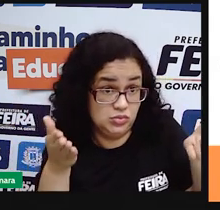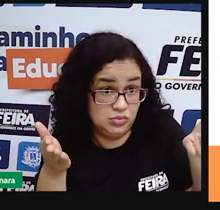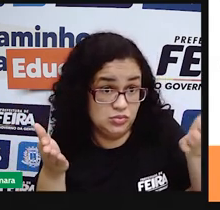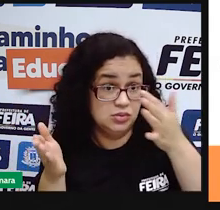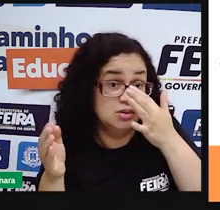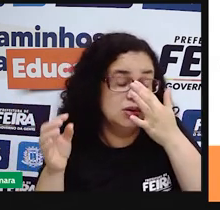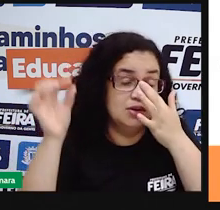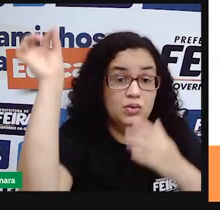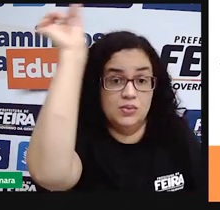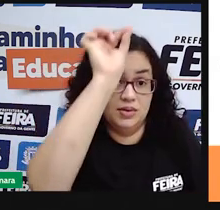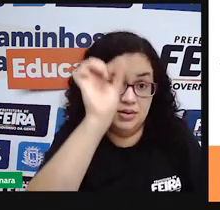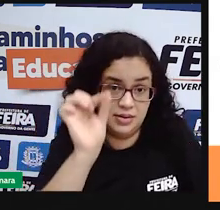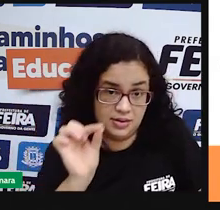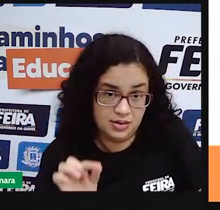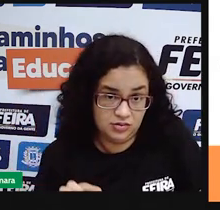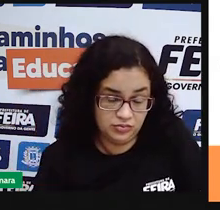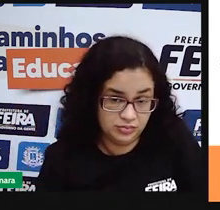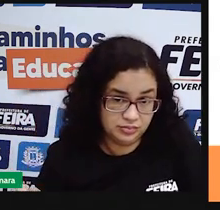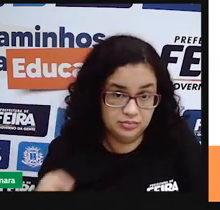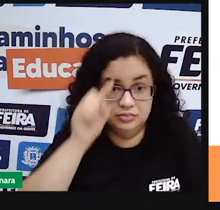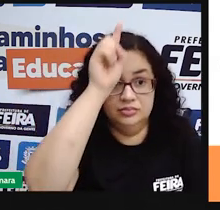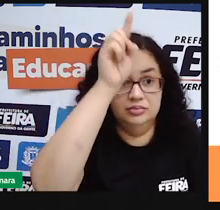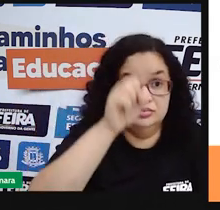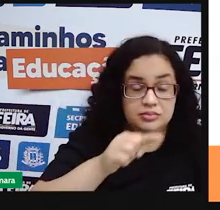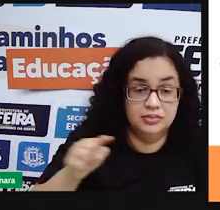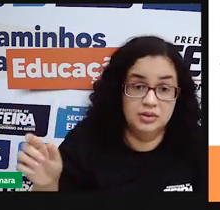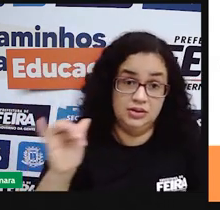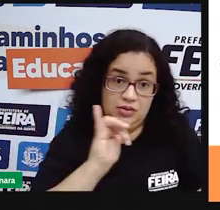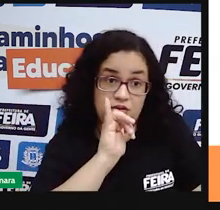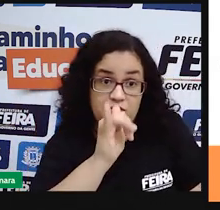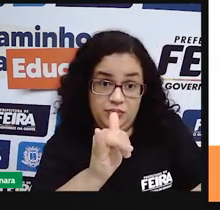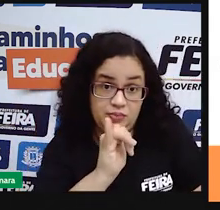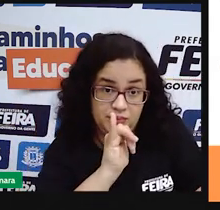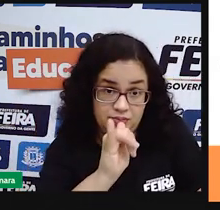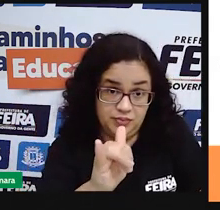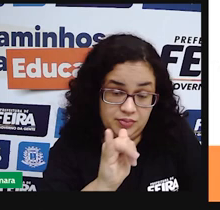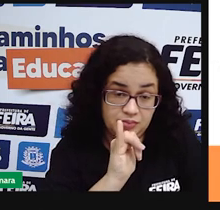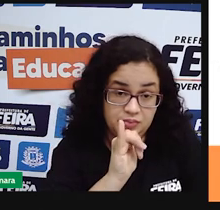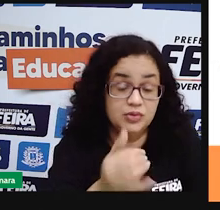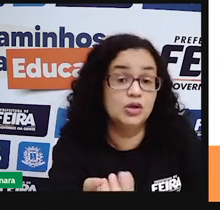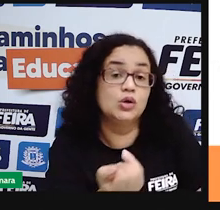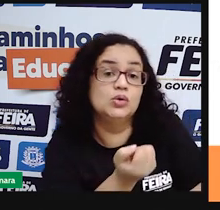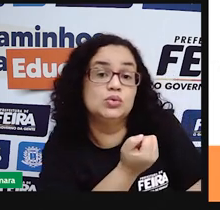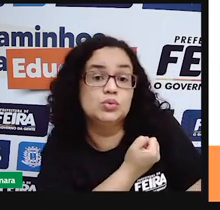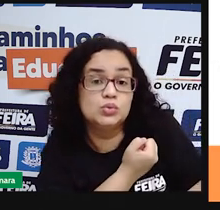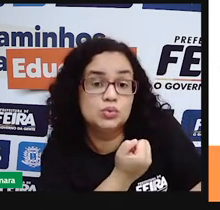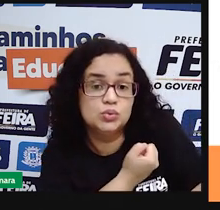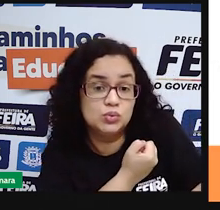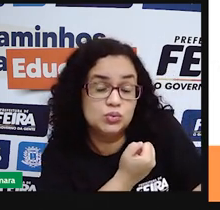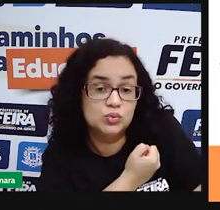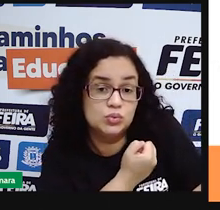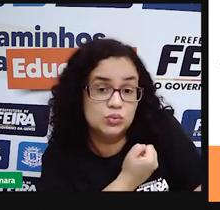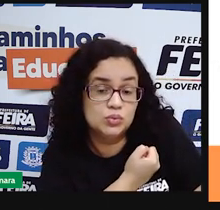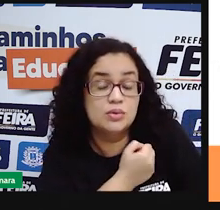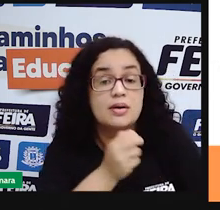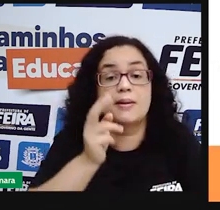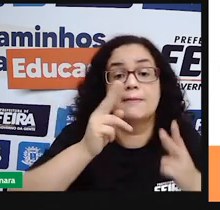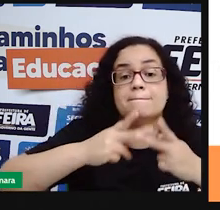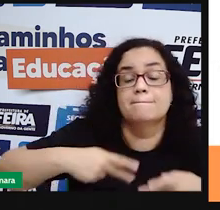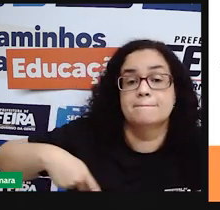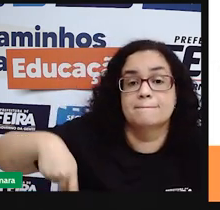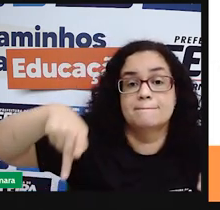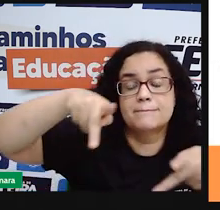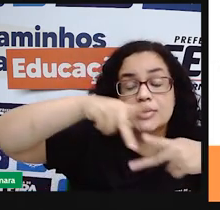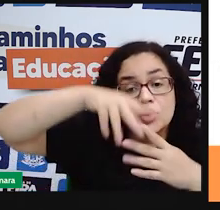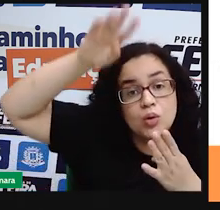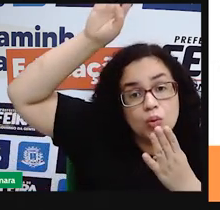gráfico, ele mostra pra gente algumas informações relacionadas aos números, à população indígena